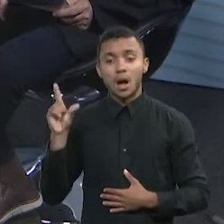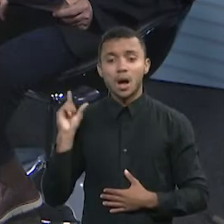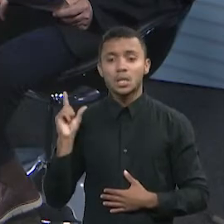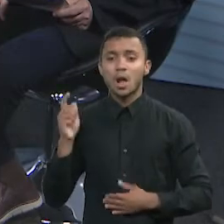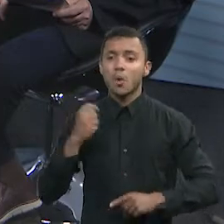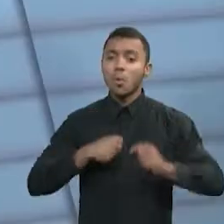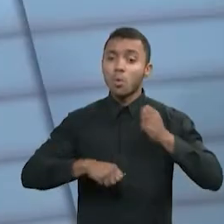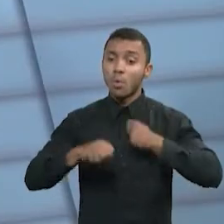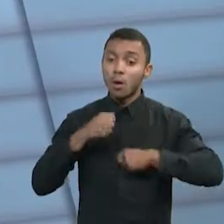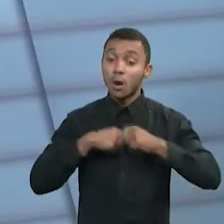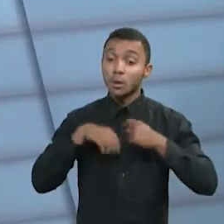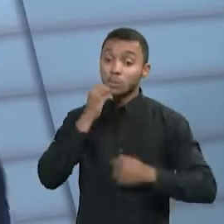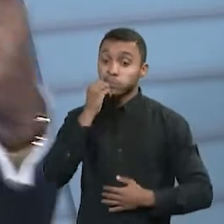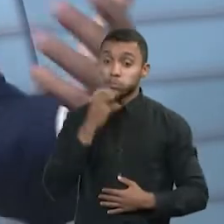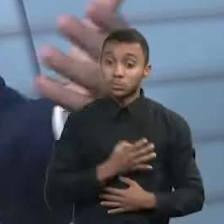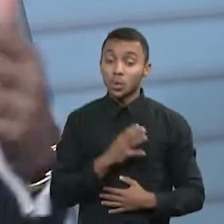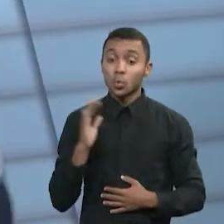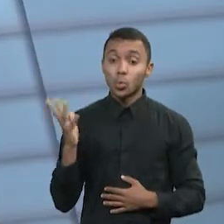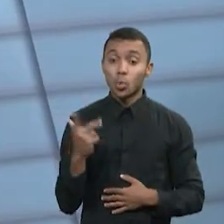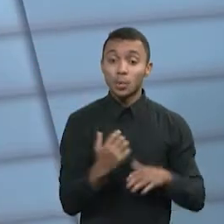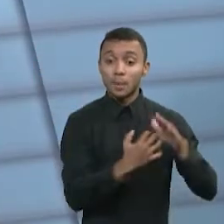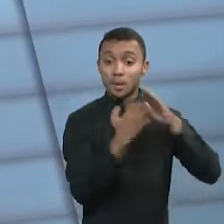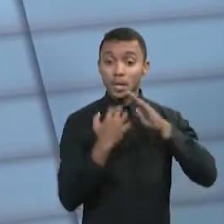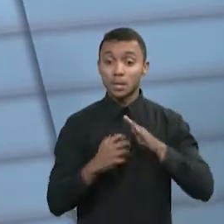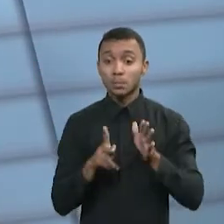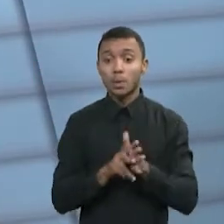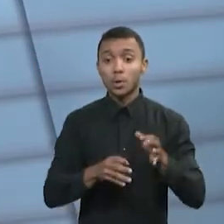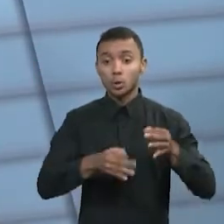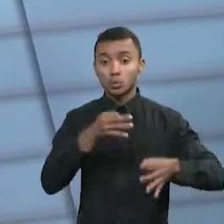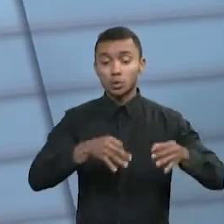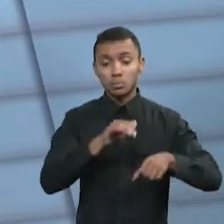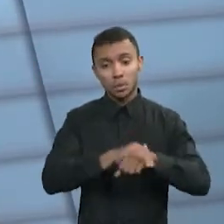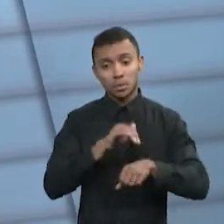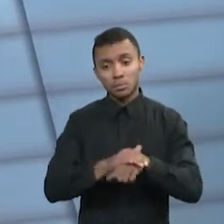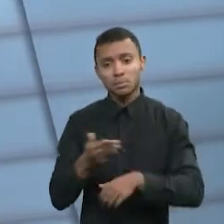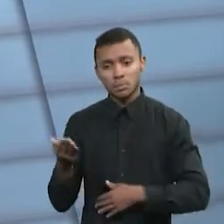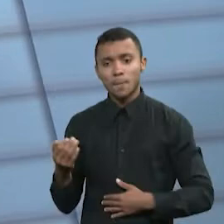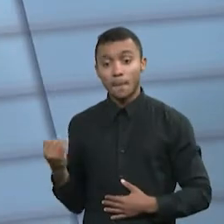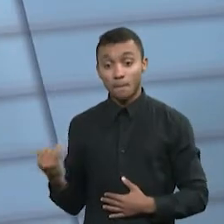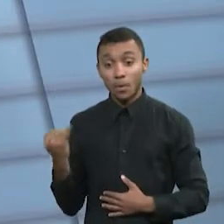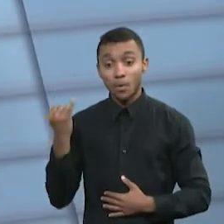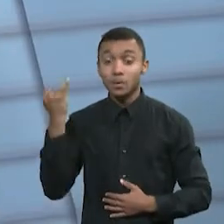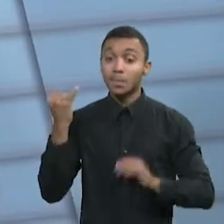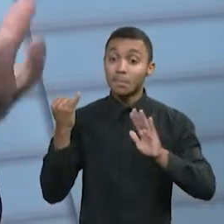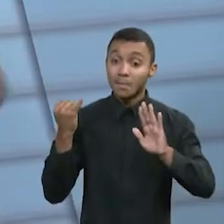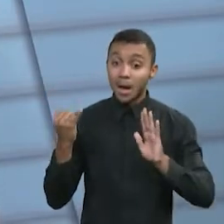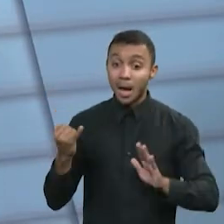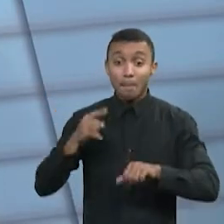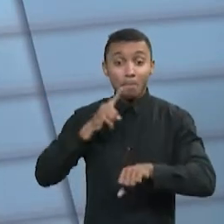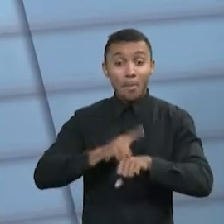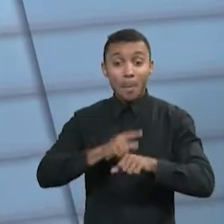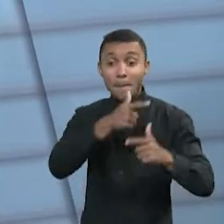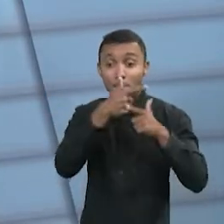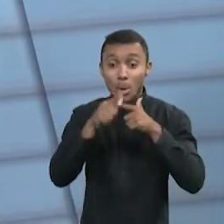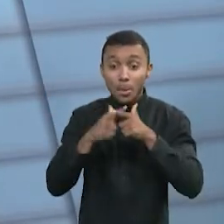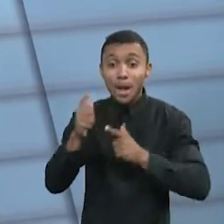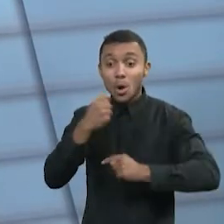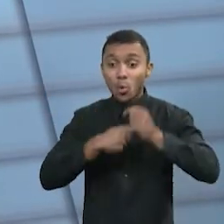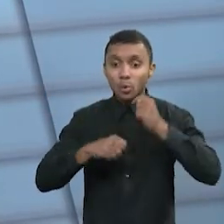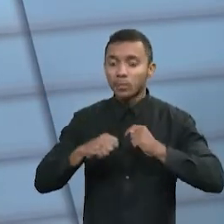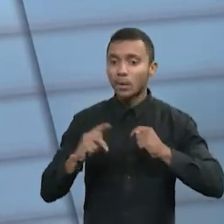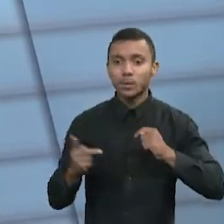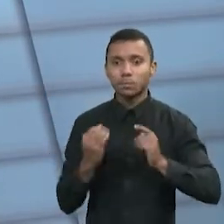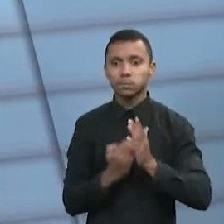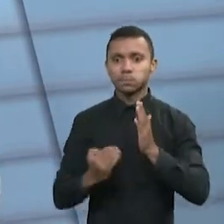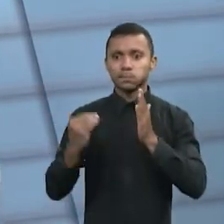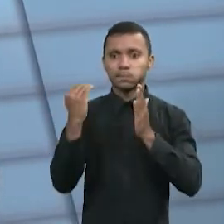econômica, as assessorias contábeis, jurídicas, elas já são, por si só, essenciais. Mas, no momento de crise, isso se torna mais latente. Mais